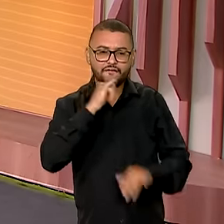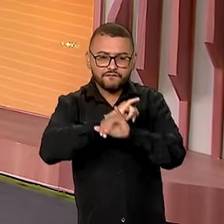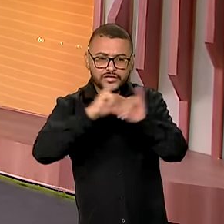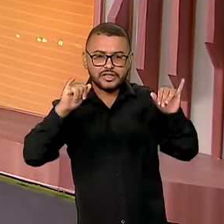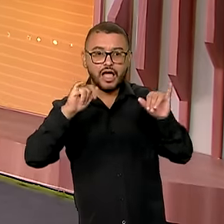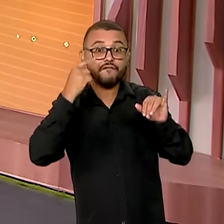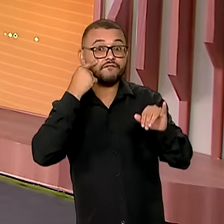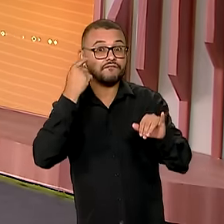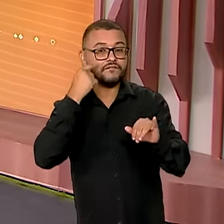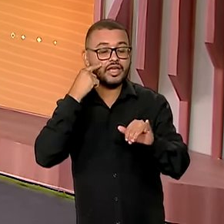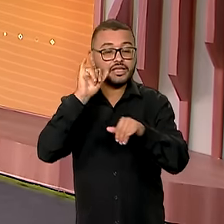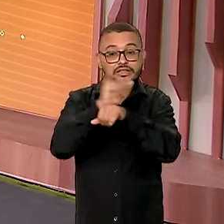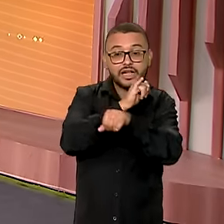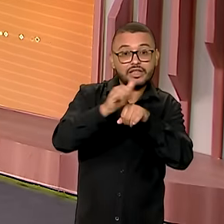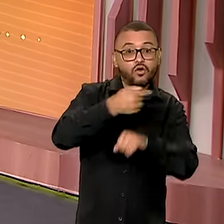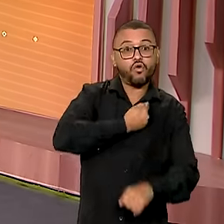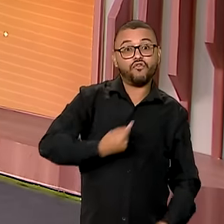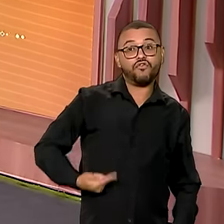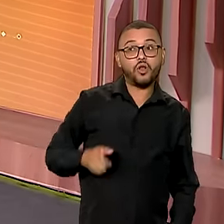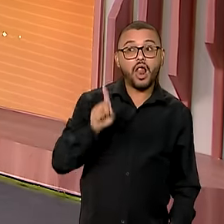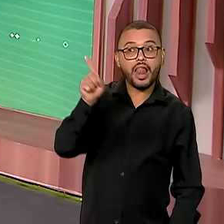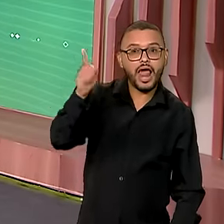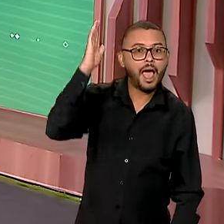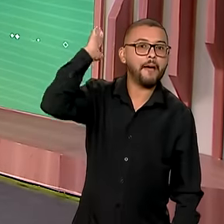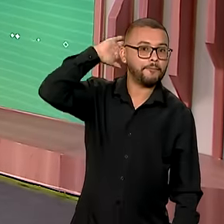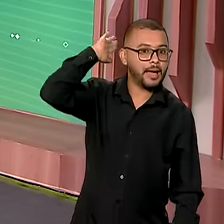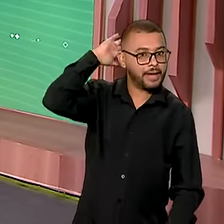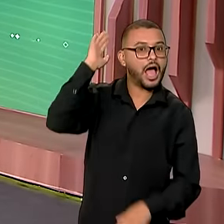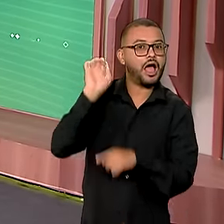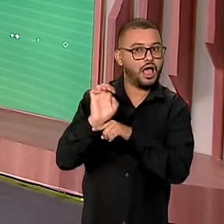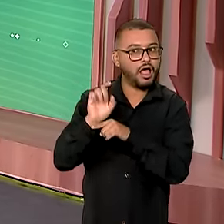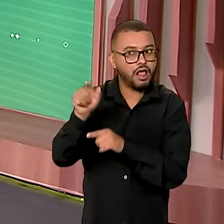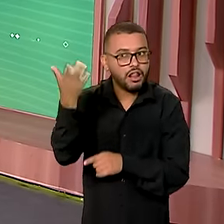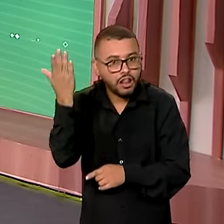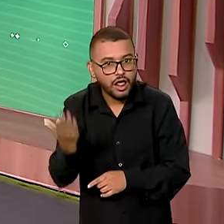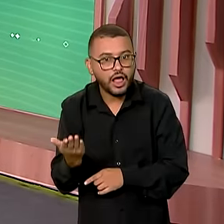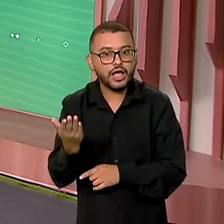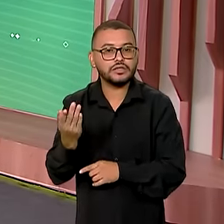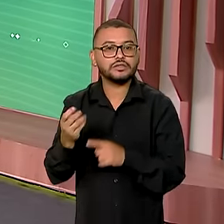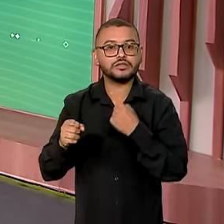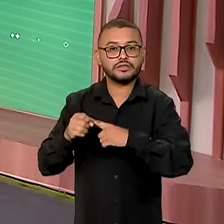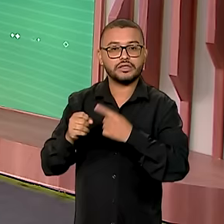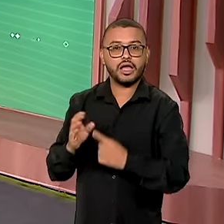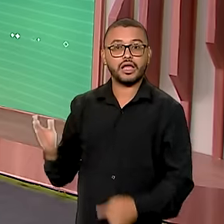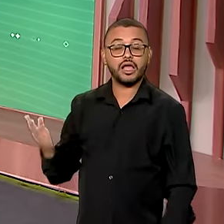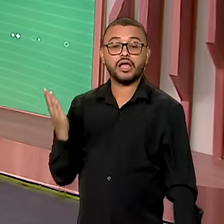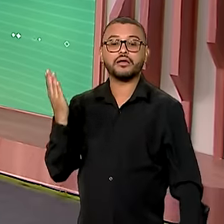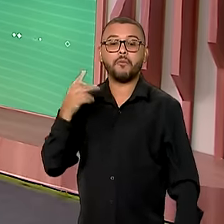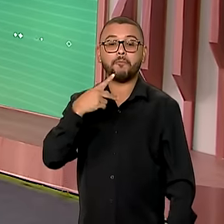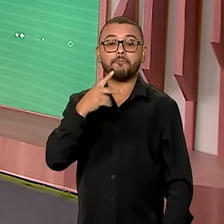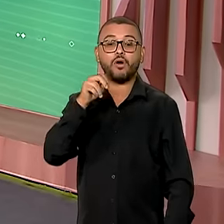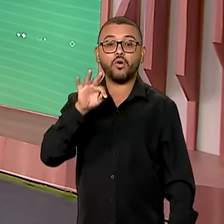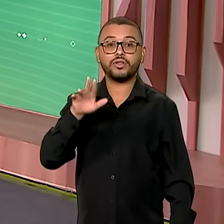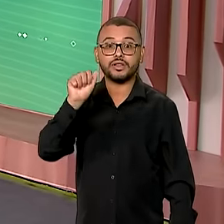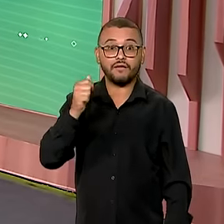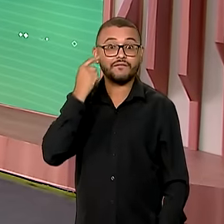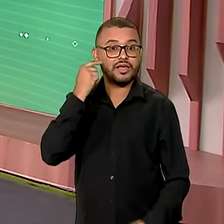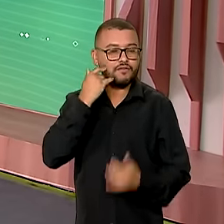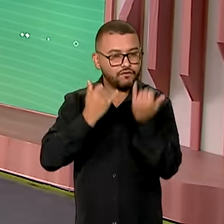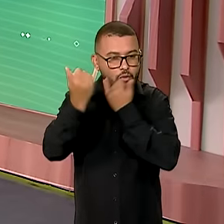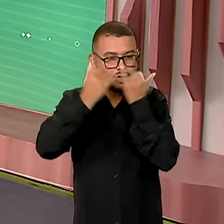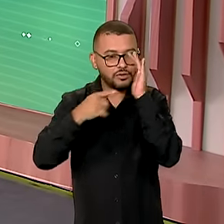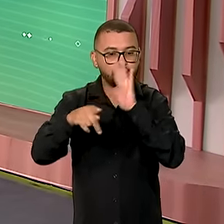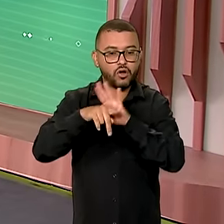uma olhada nas ações do governo federal realizadas no Pará, no município de Ponta de Pedras. As informações